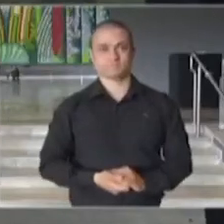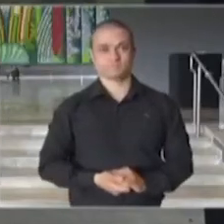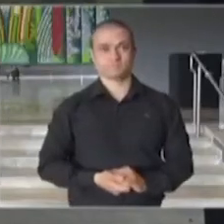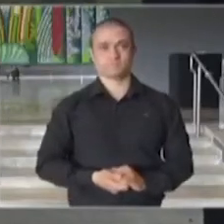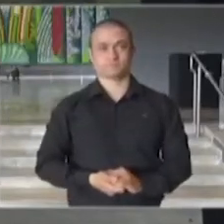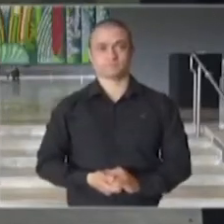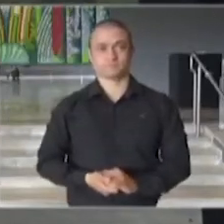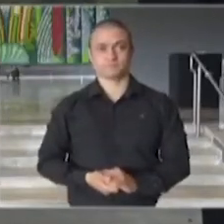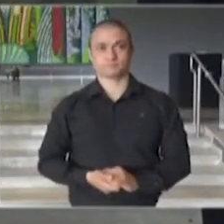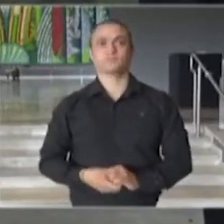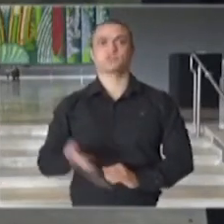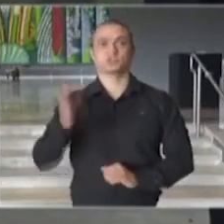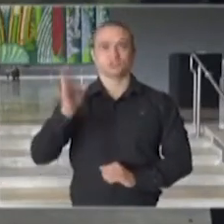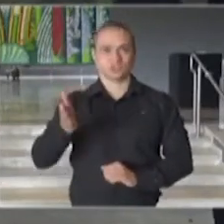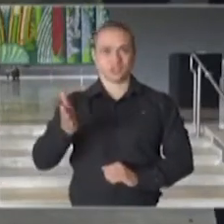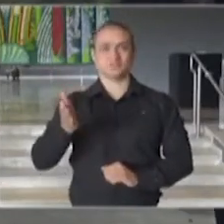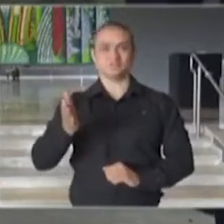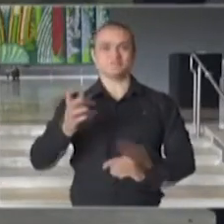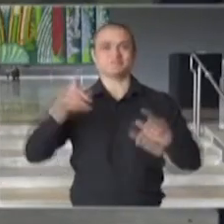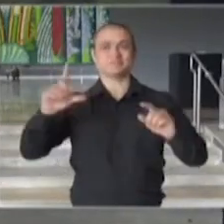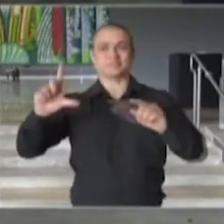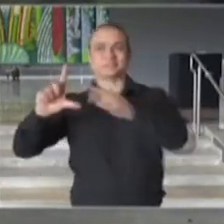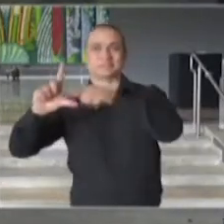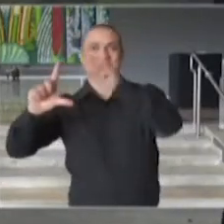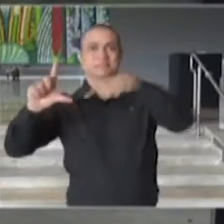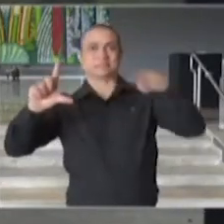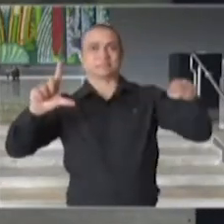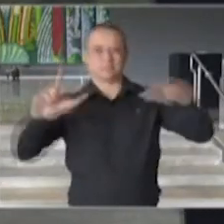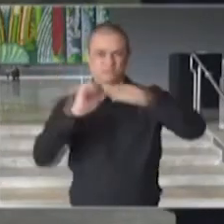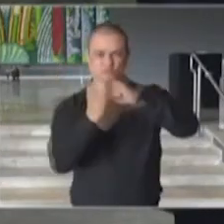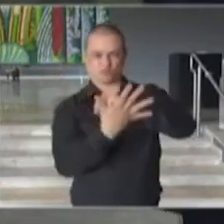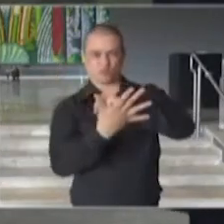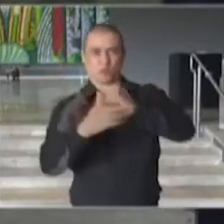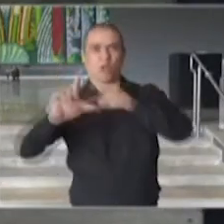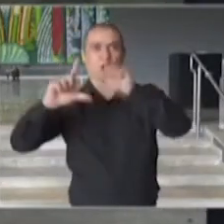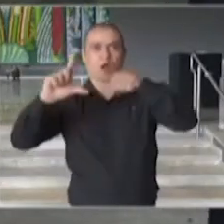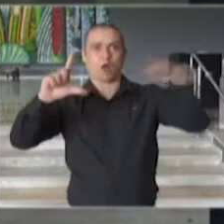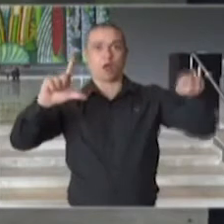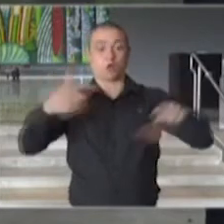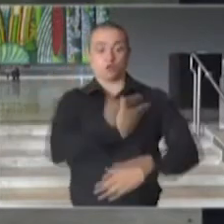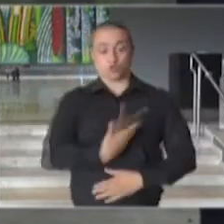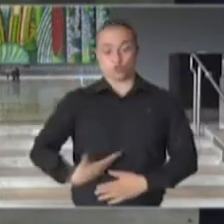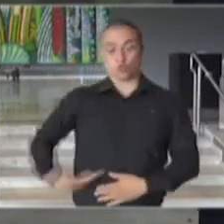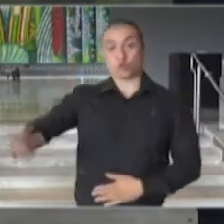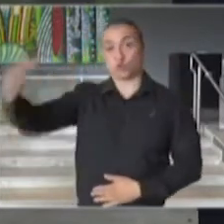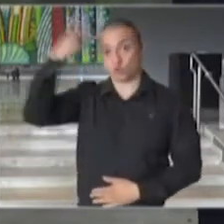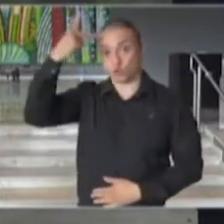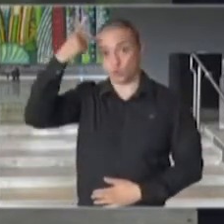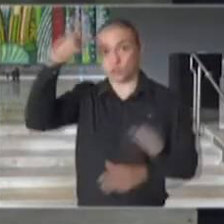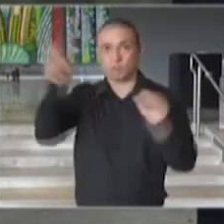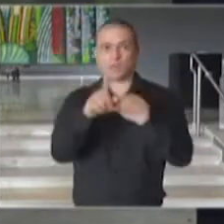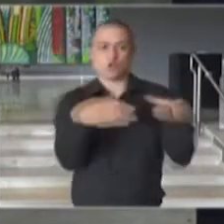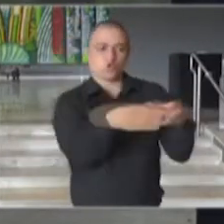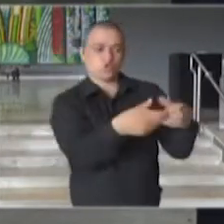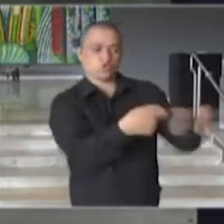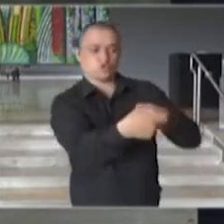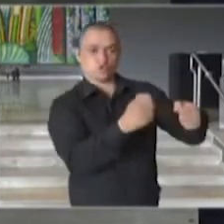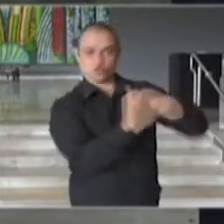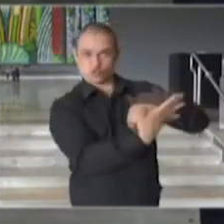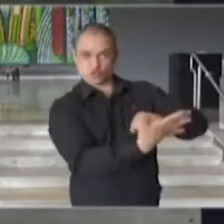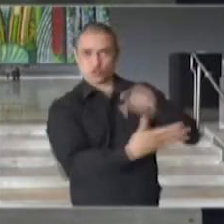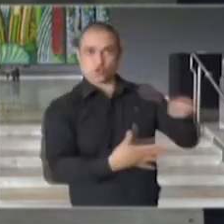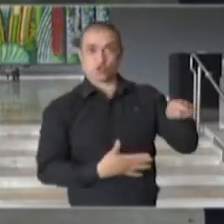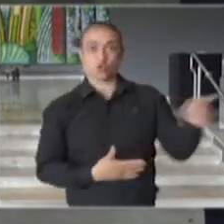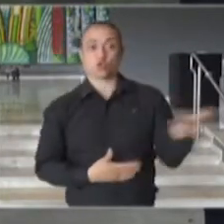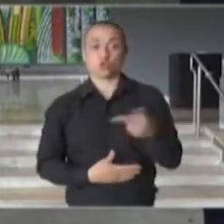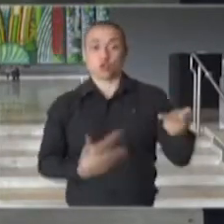Com o claro aumento da instabilidade da pandemia, o governo do Estado de São Paulo e o Centro de Contingência do Covid